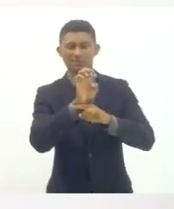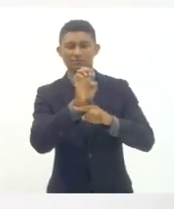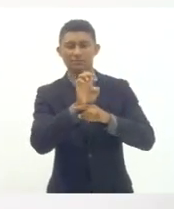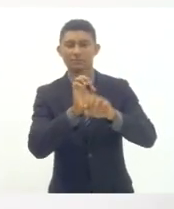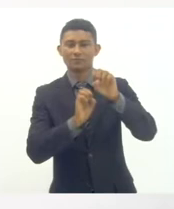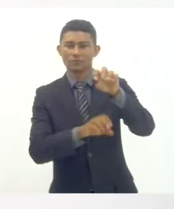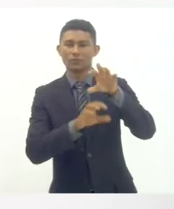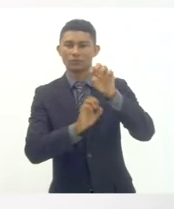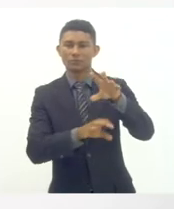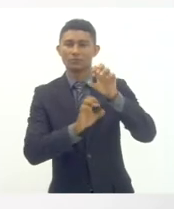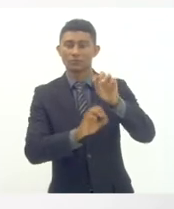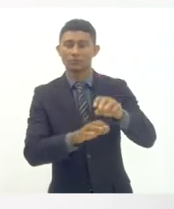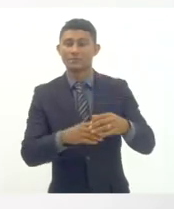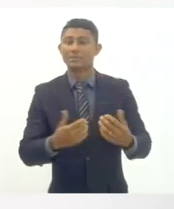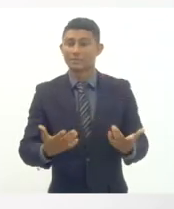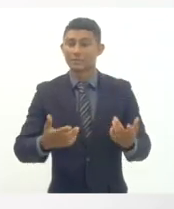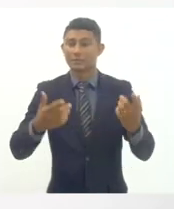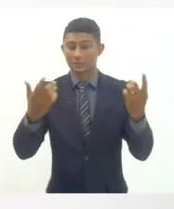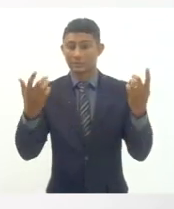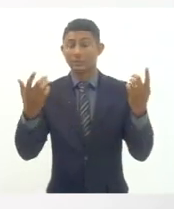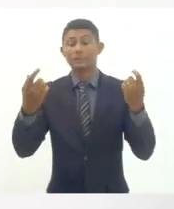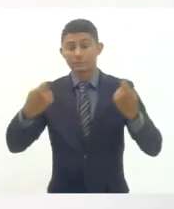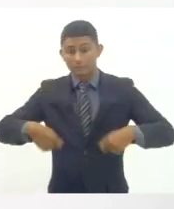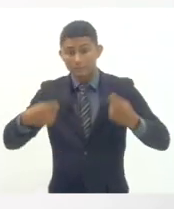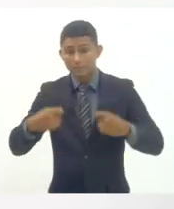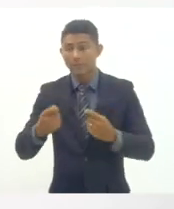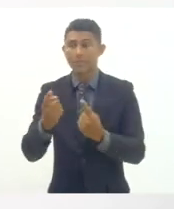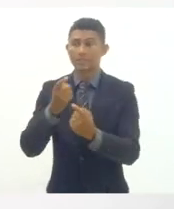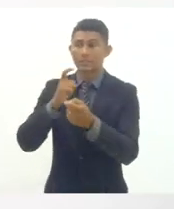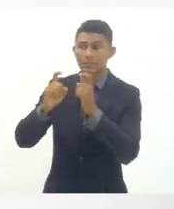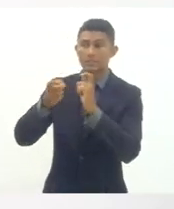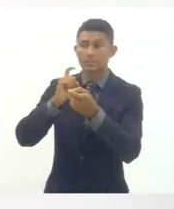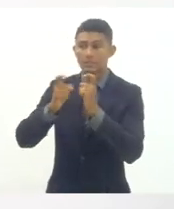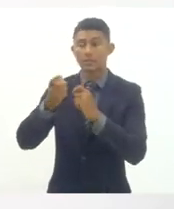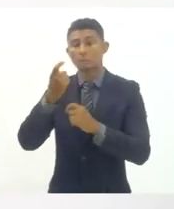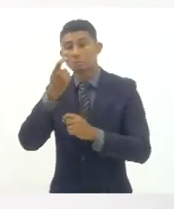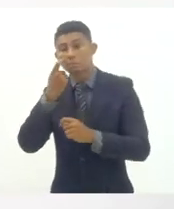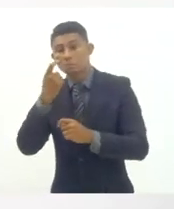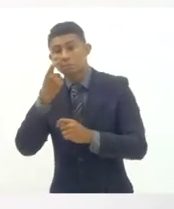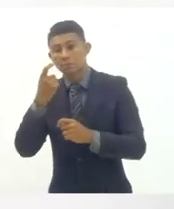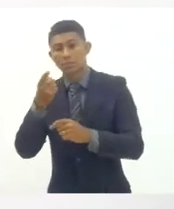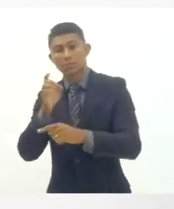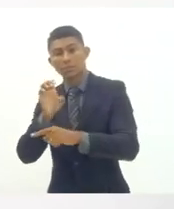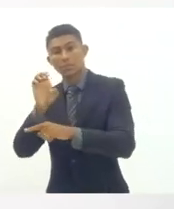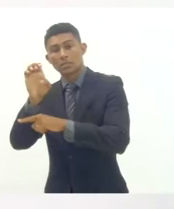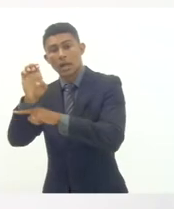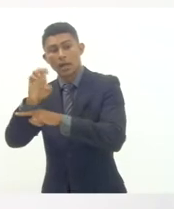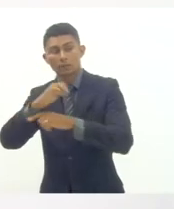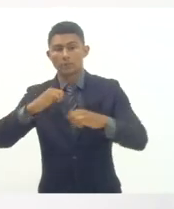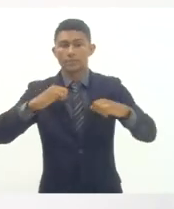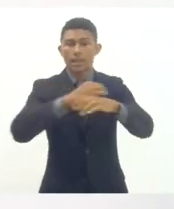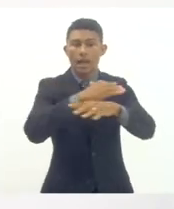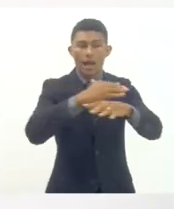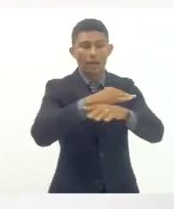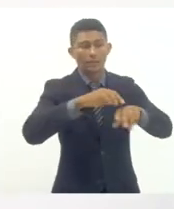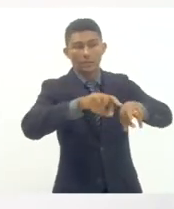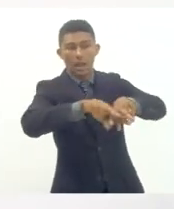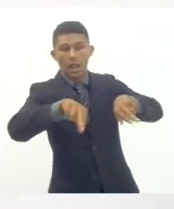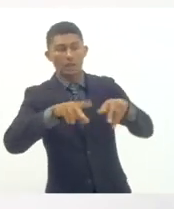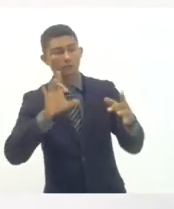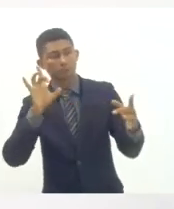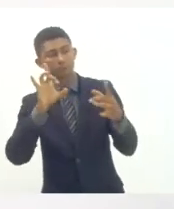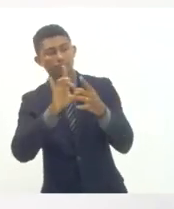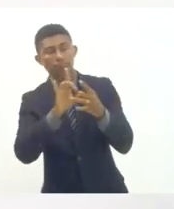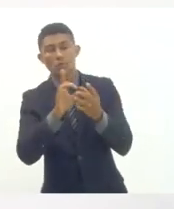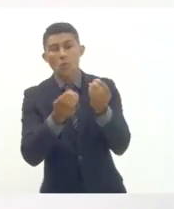dúvida de que a gente precisa debater alguns aspectos da cooperação entre estados e municípios para garantir a ampliação do acesso à educação